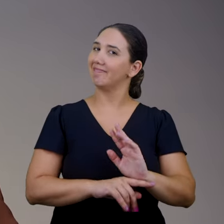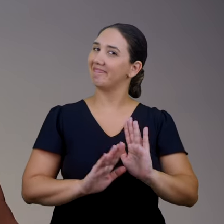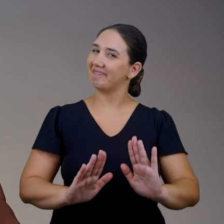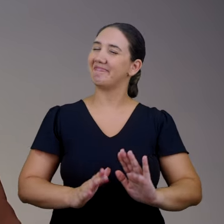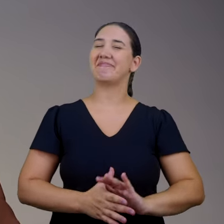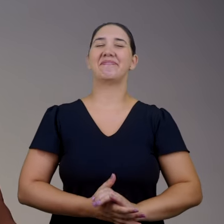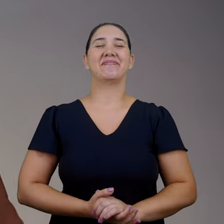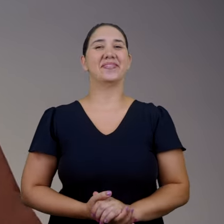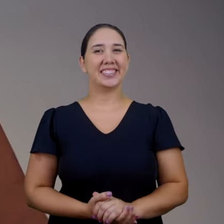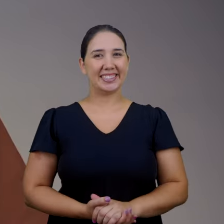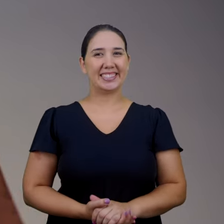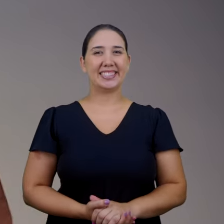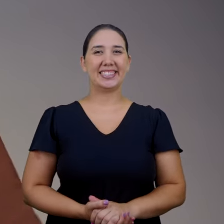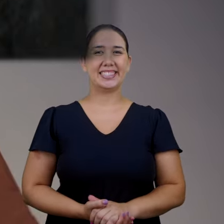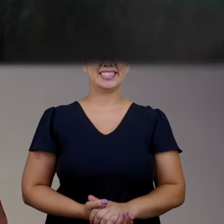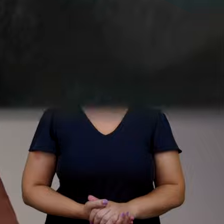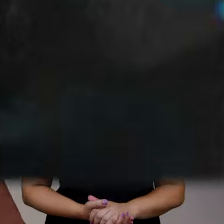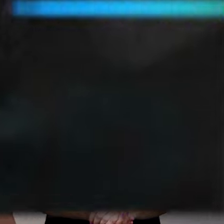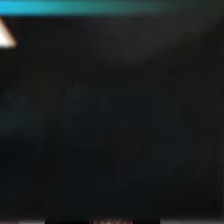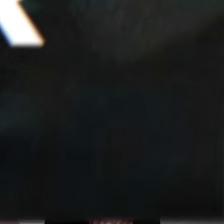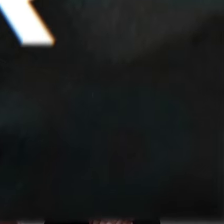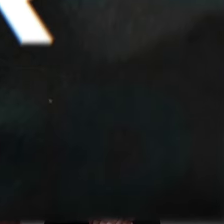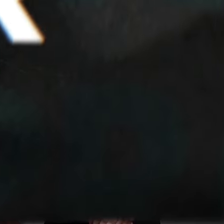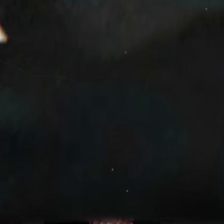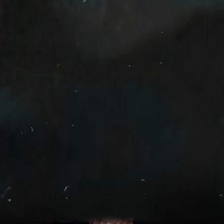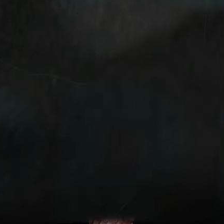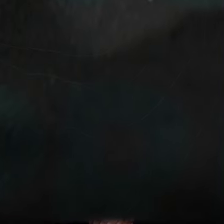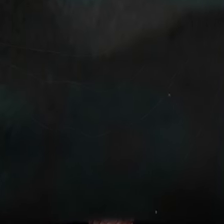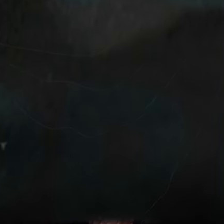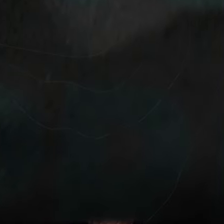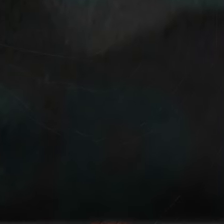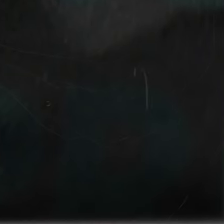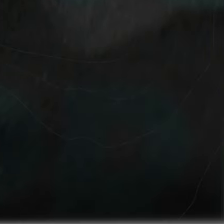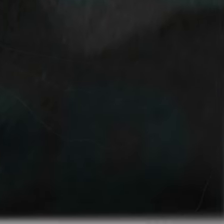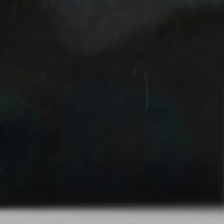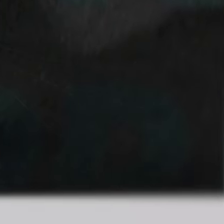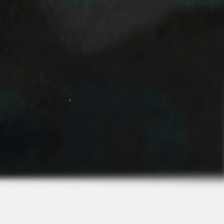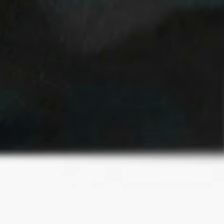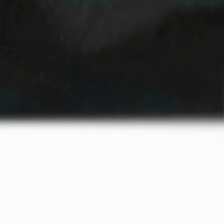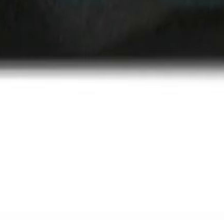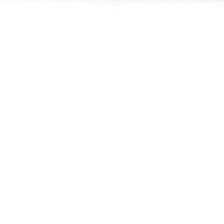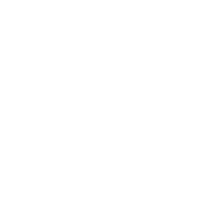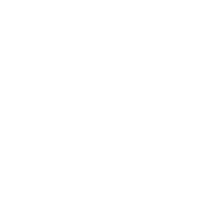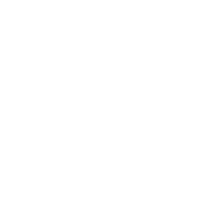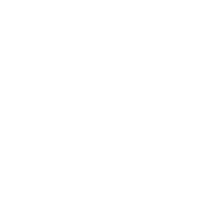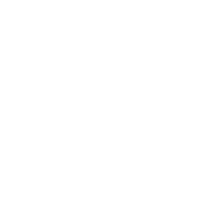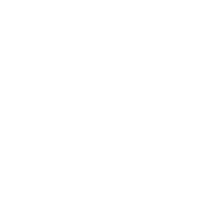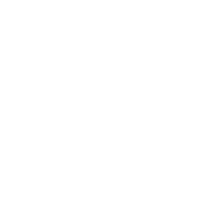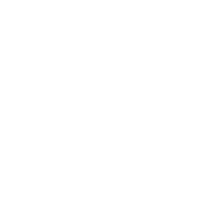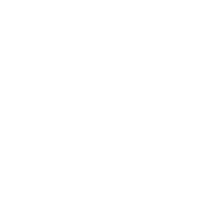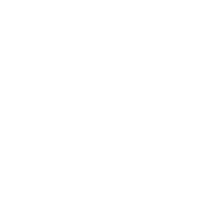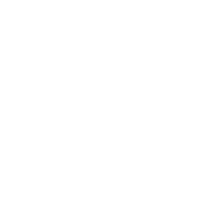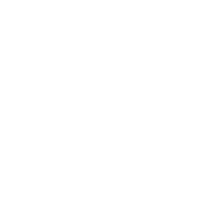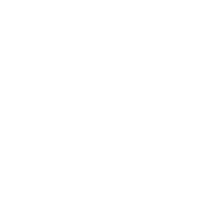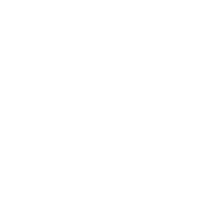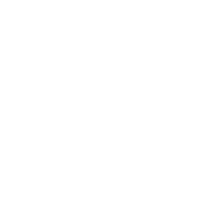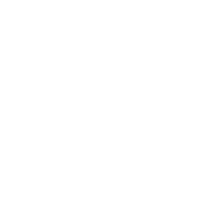você aí, se cuida, tá? Tchau, tchau. Tchau,